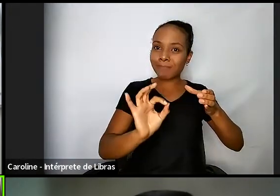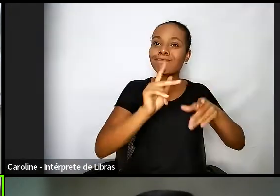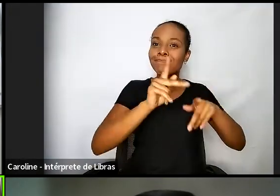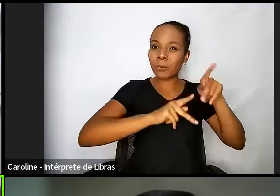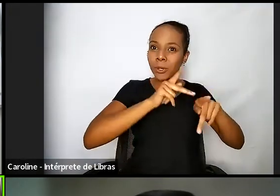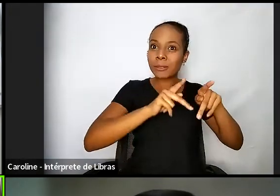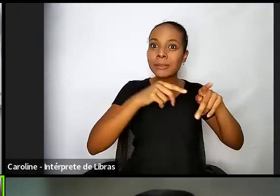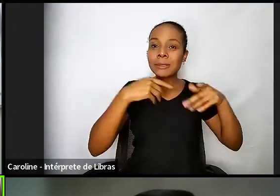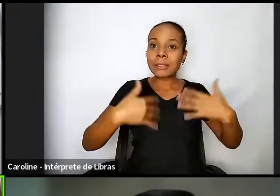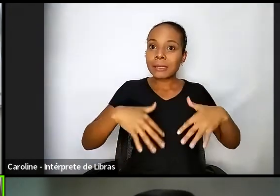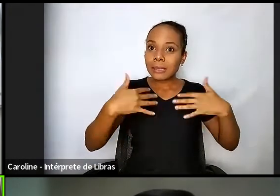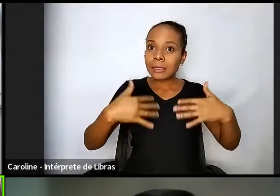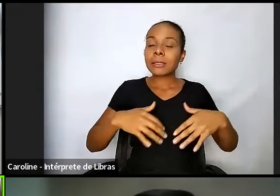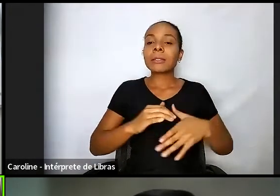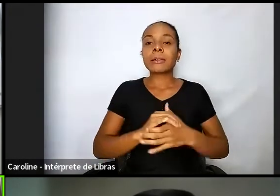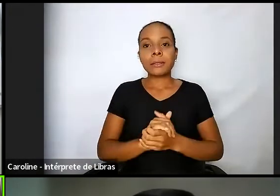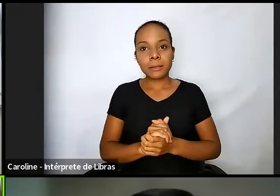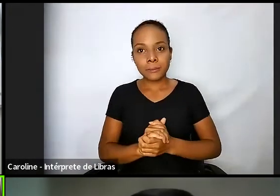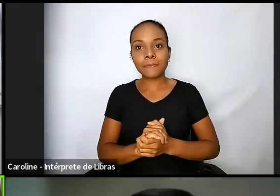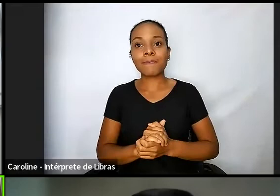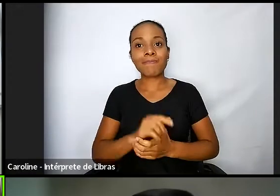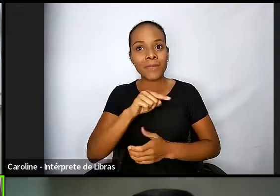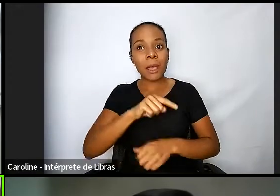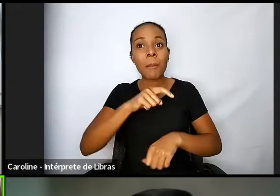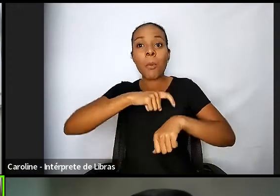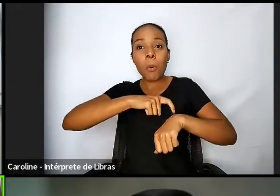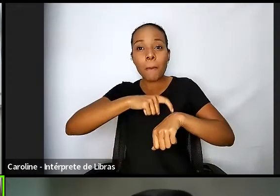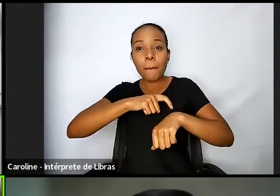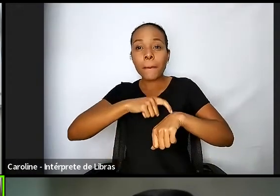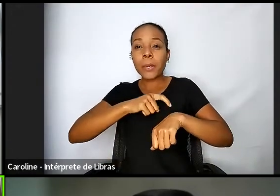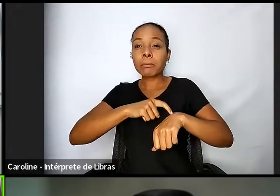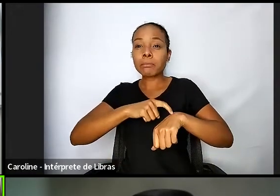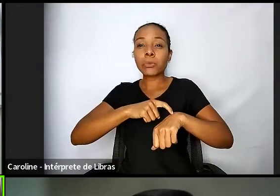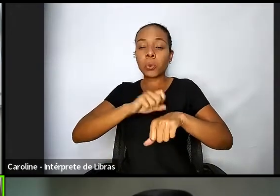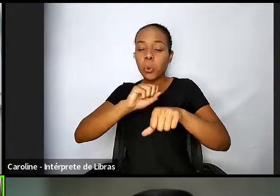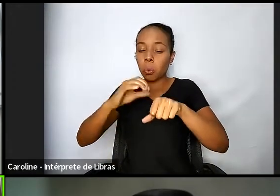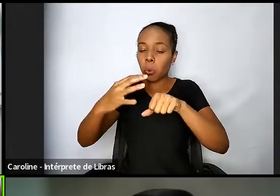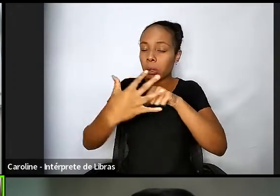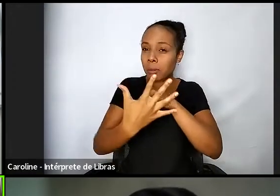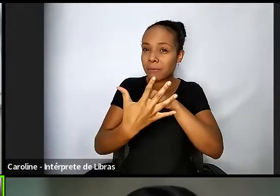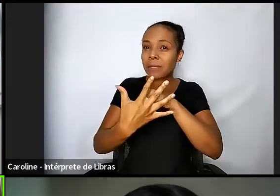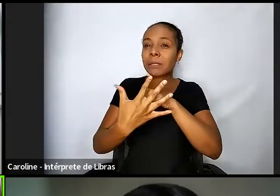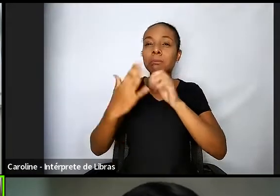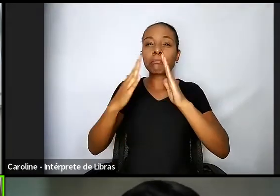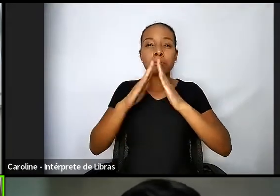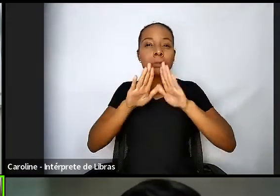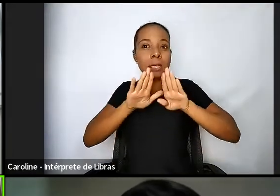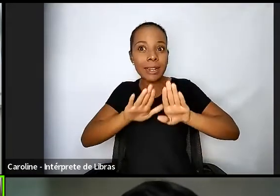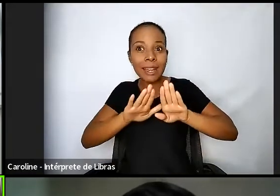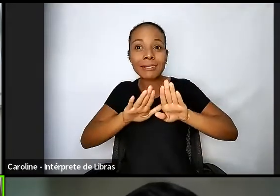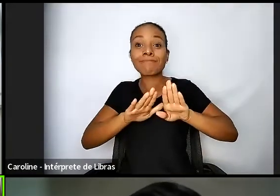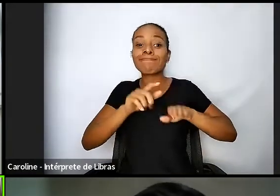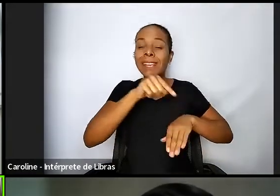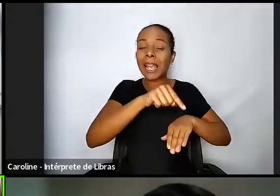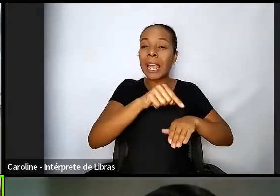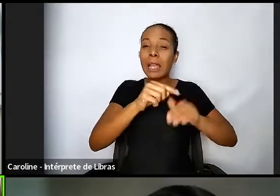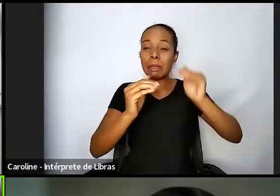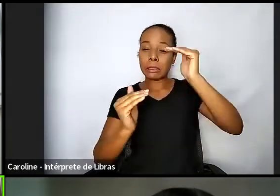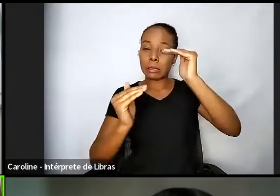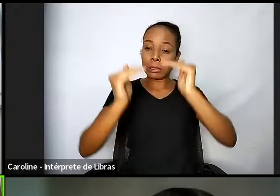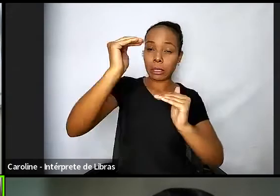aumentado durante a pandemia, essa desigualdade foi ampliada, e o